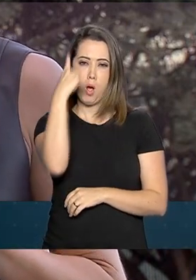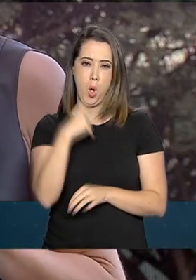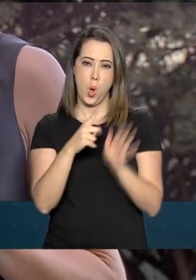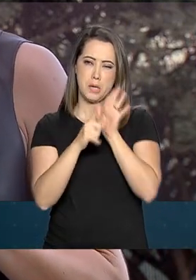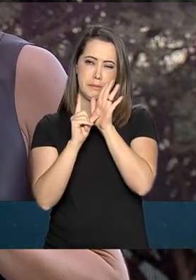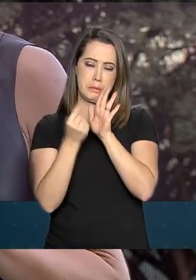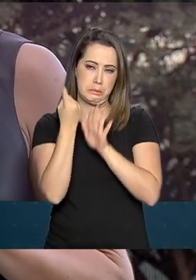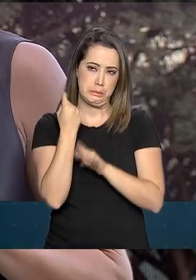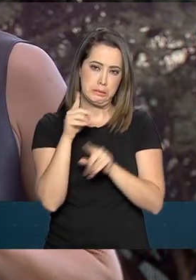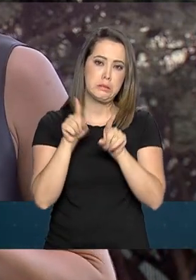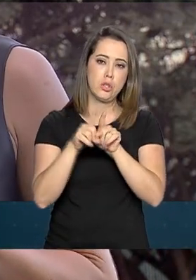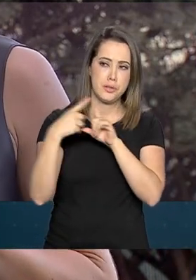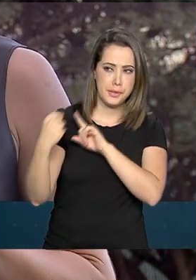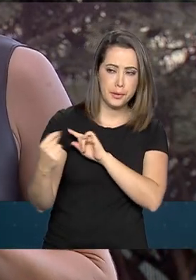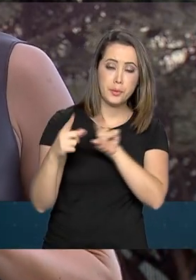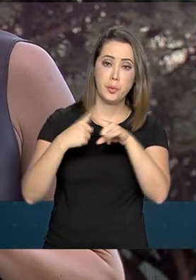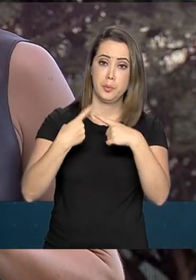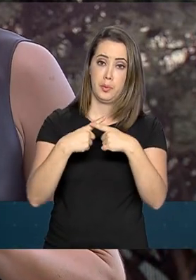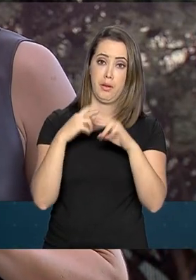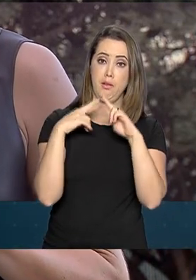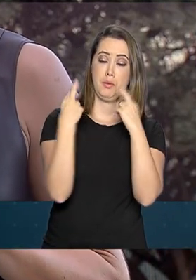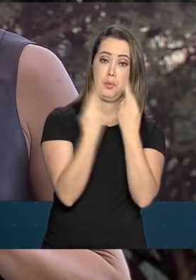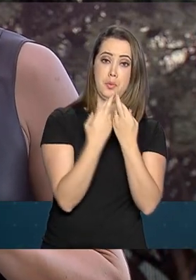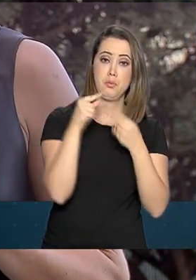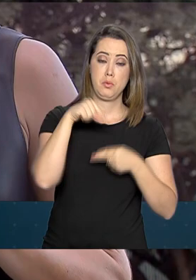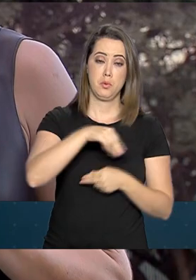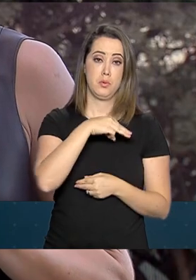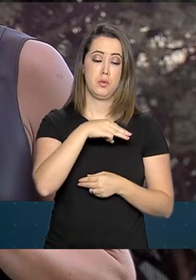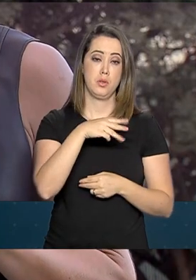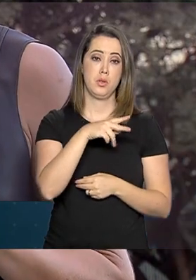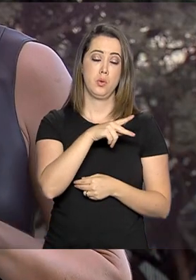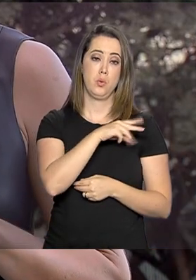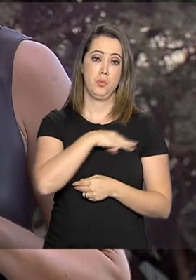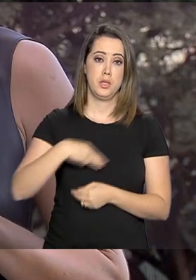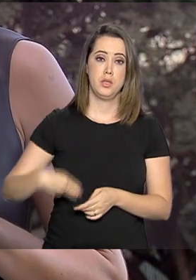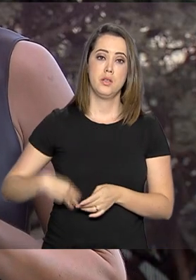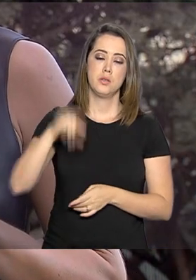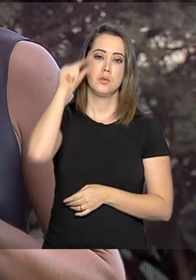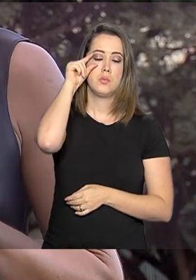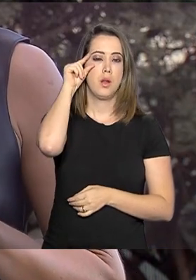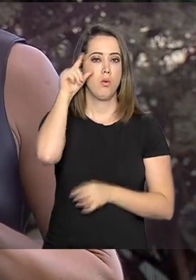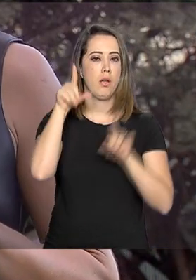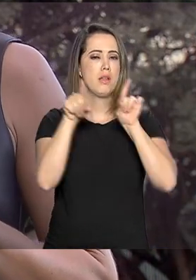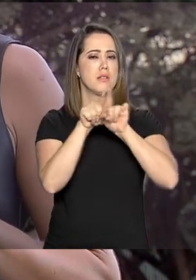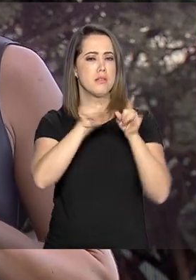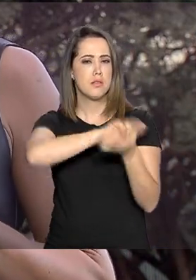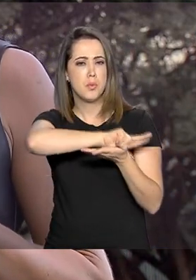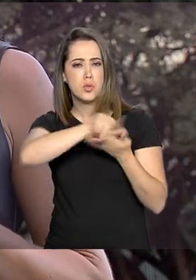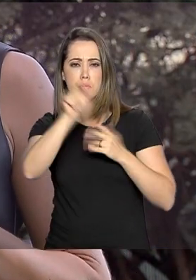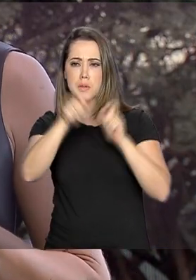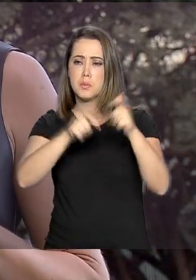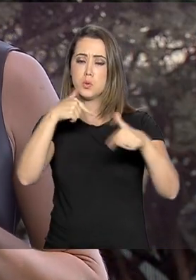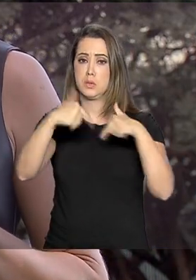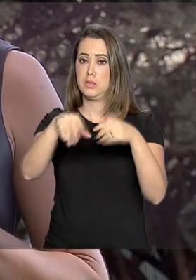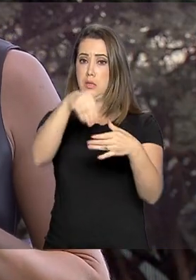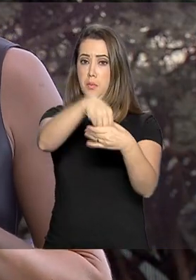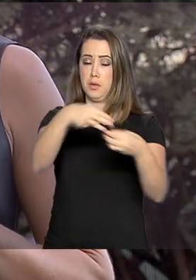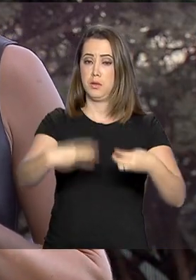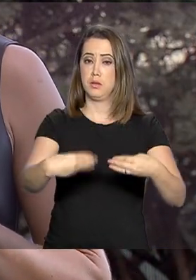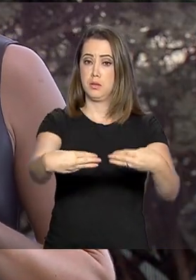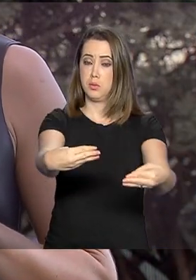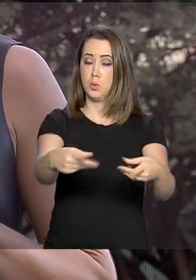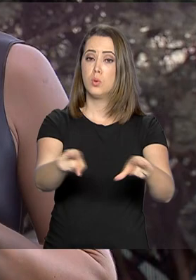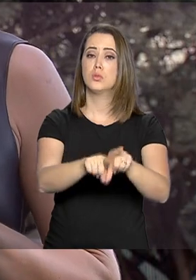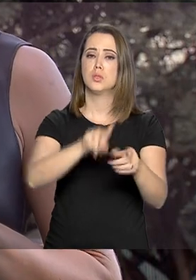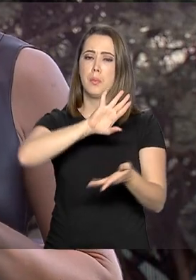uma hora e pouco, onde esteve reunido com o ministro Paulo Guedes, com funcionários da pasta e também com secretários